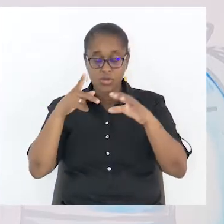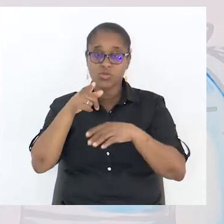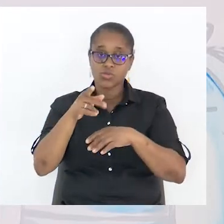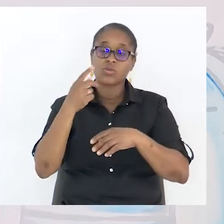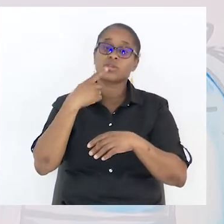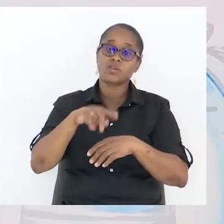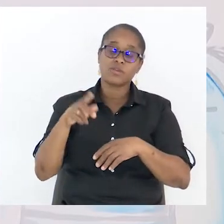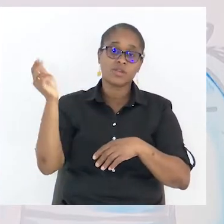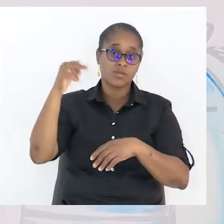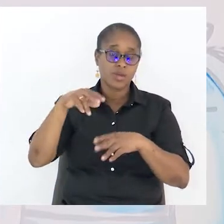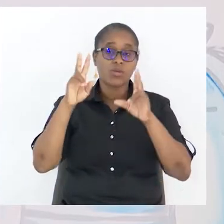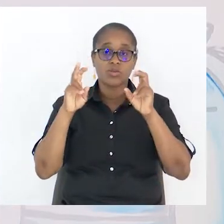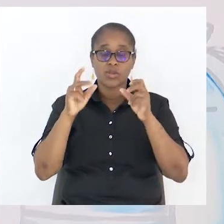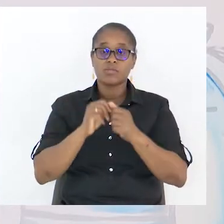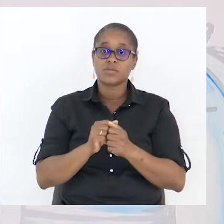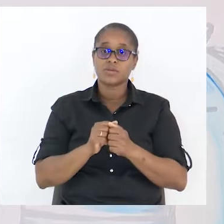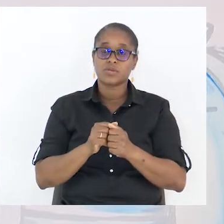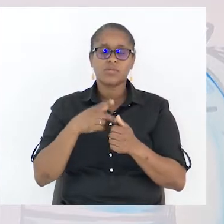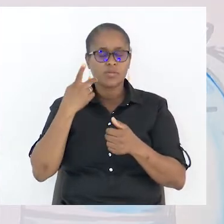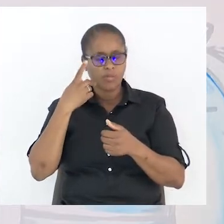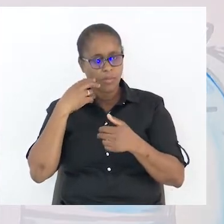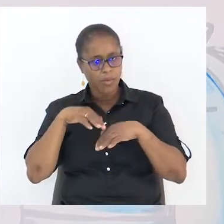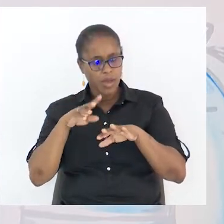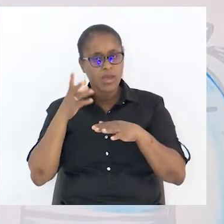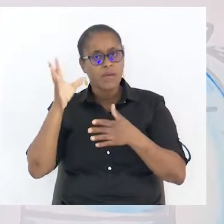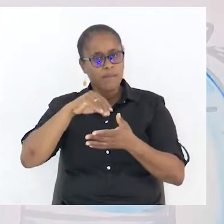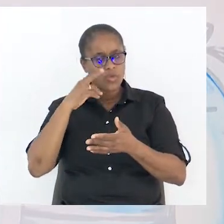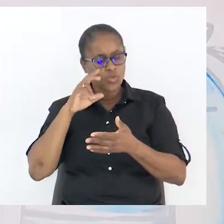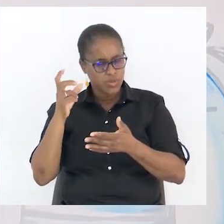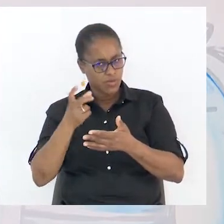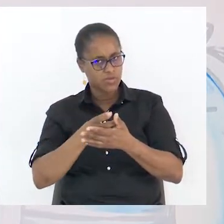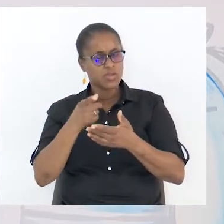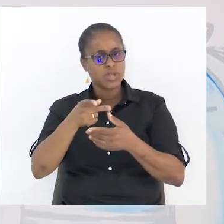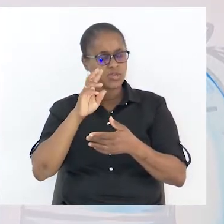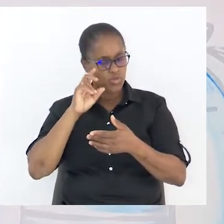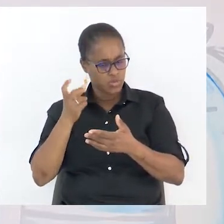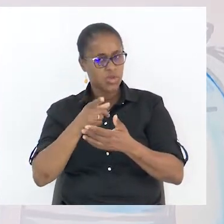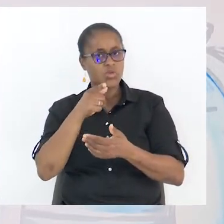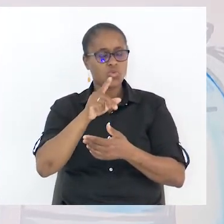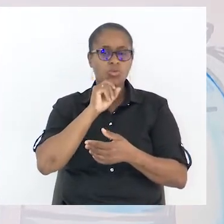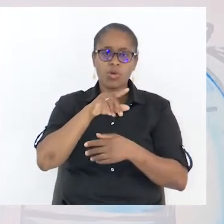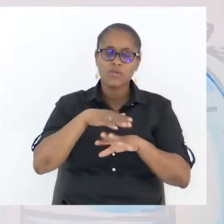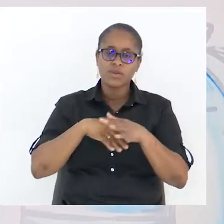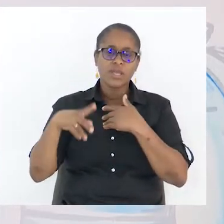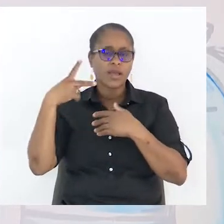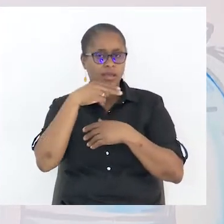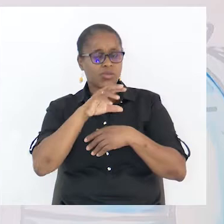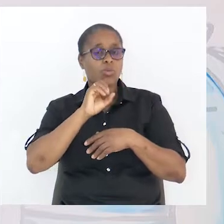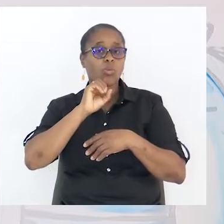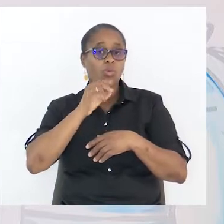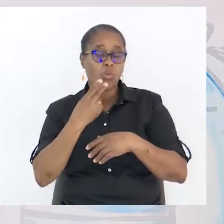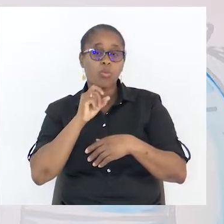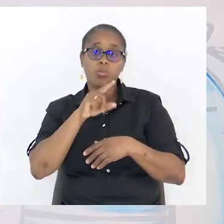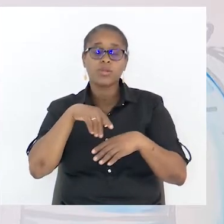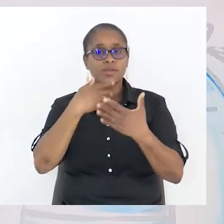Dessa observação, tu podes fazer críticas ou podes dar soluções. As soluções são, nada mais, nada menos,